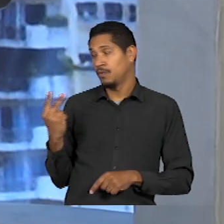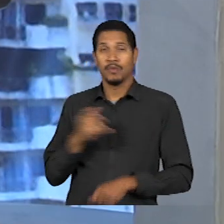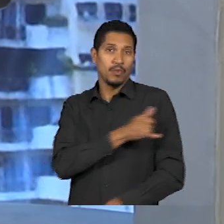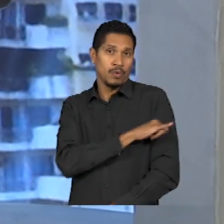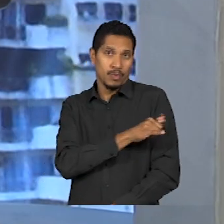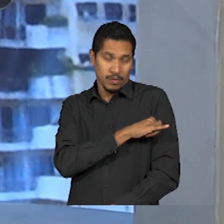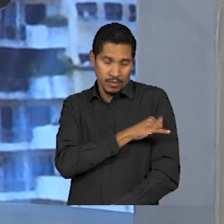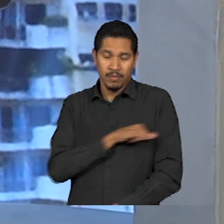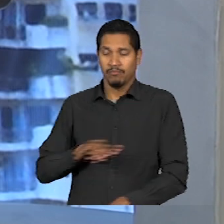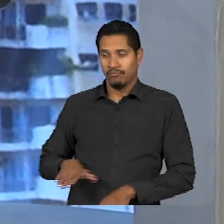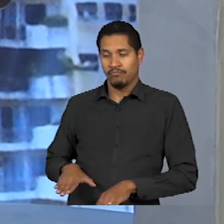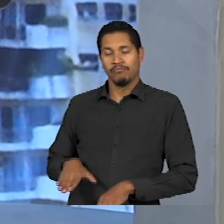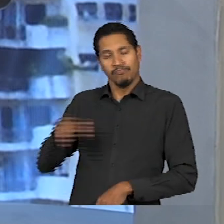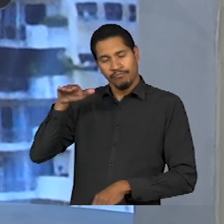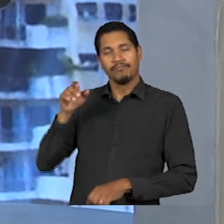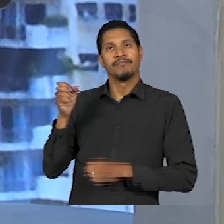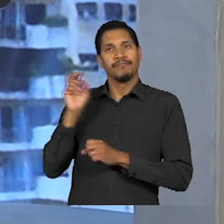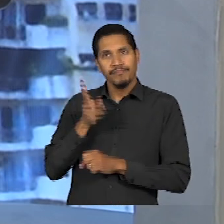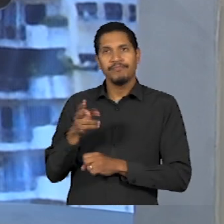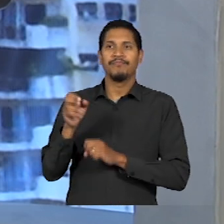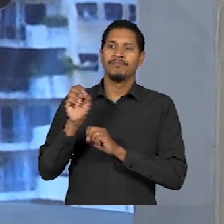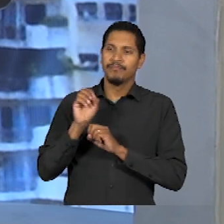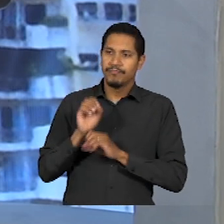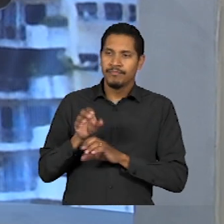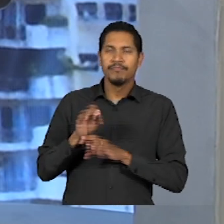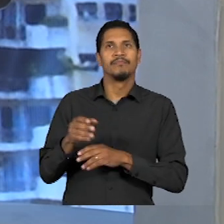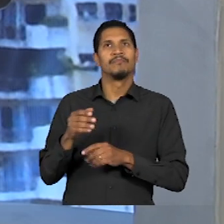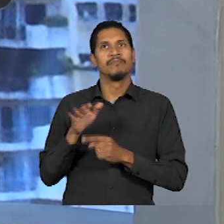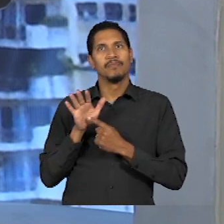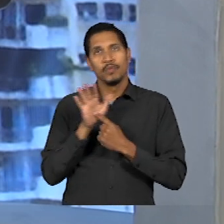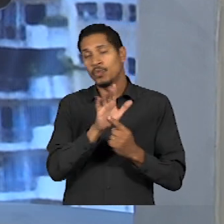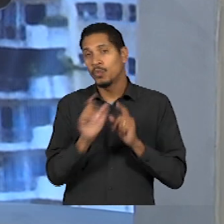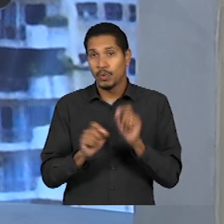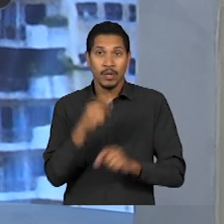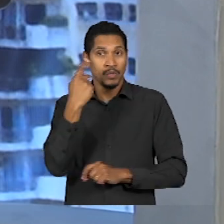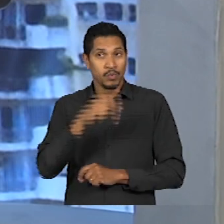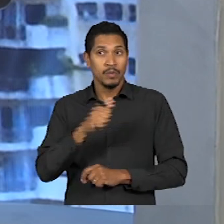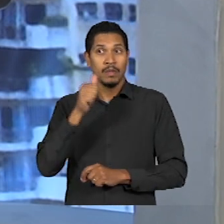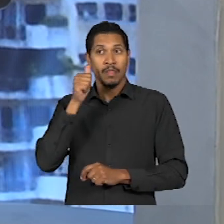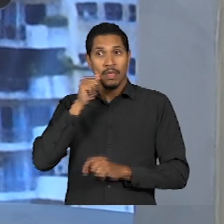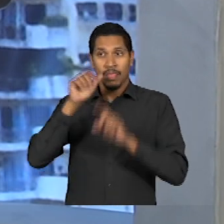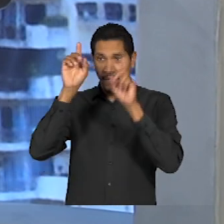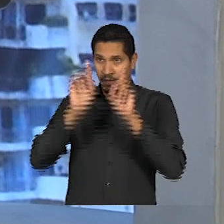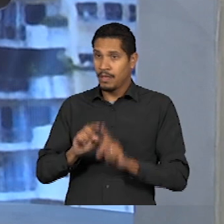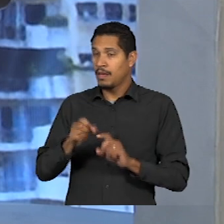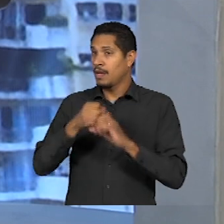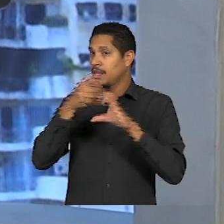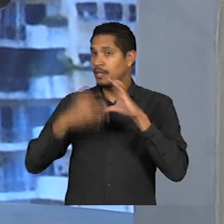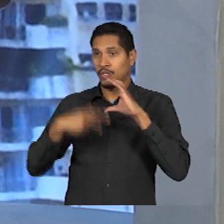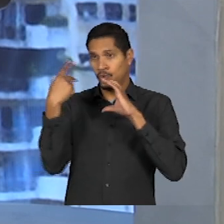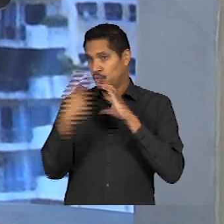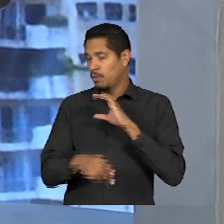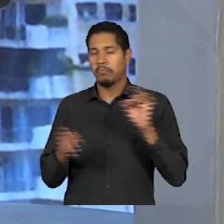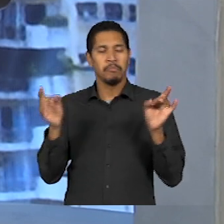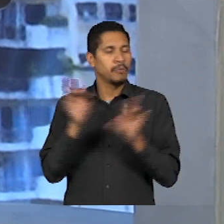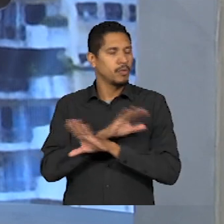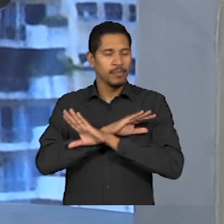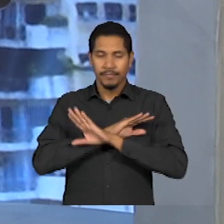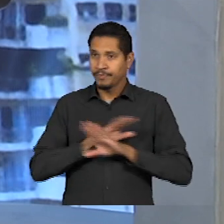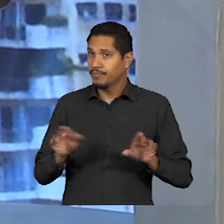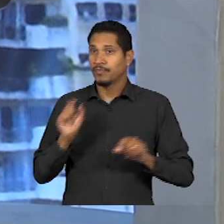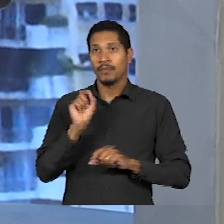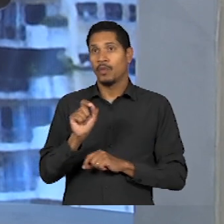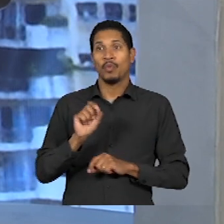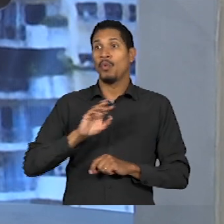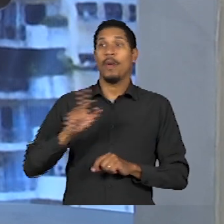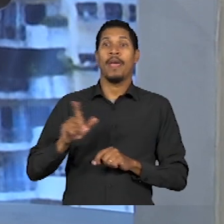Janeiro, e ela sempre falou, ó, vamos lá, a sua deficiência é uma característica sua. Ponto. Ela não te faz, ela